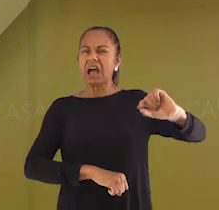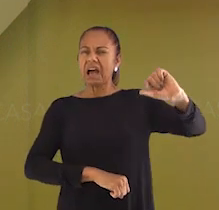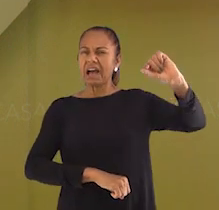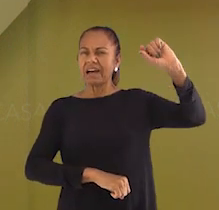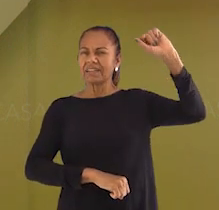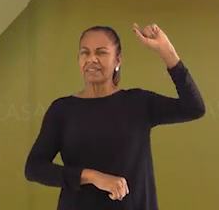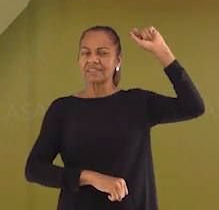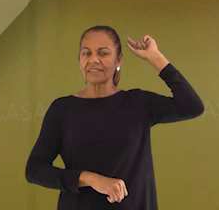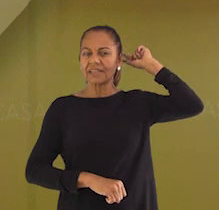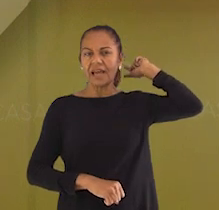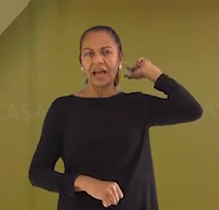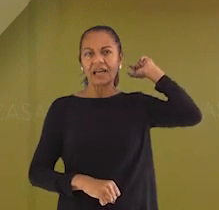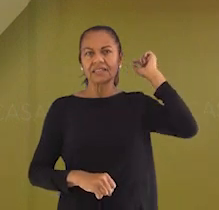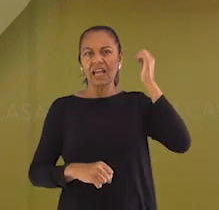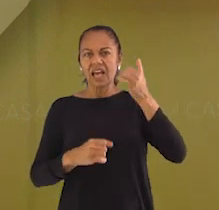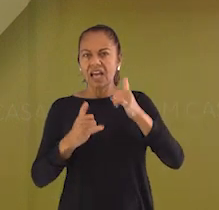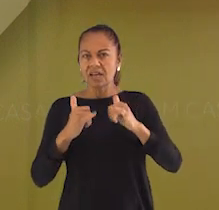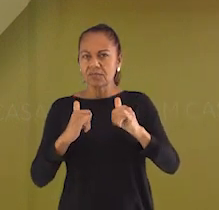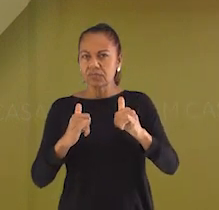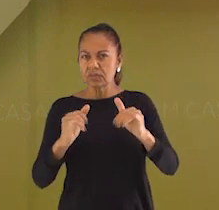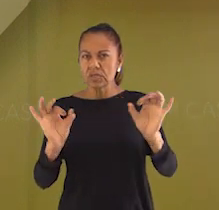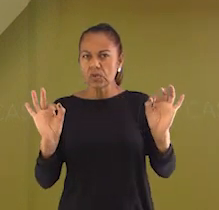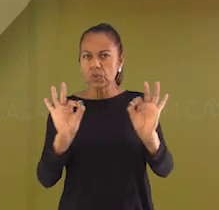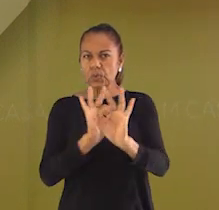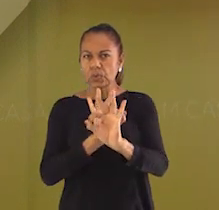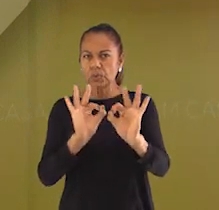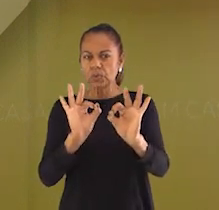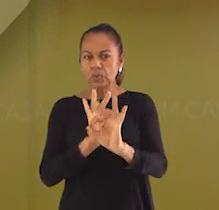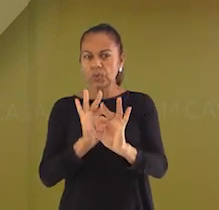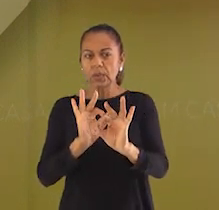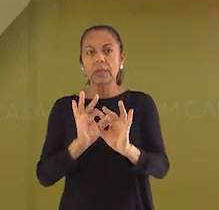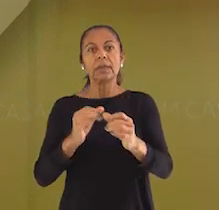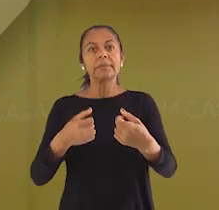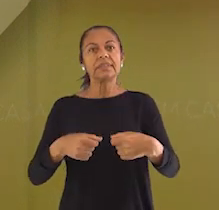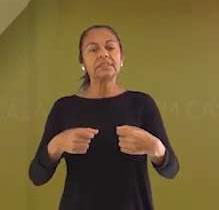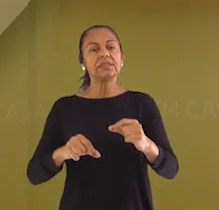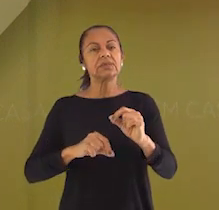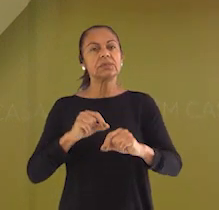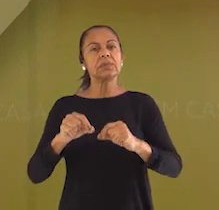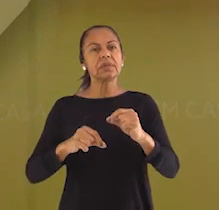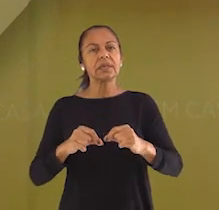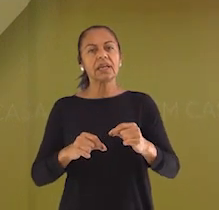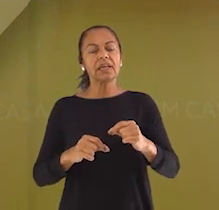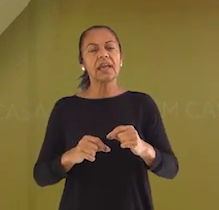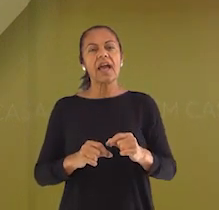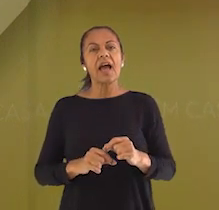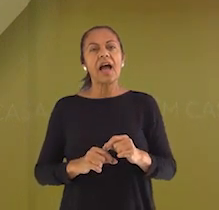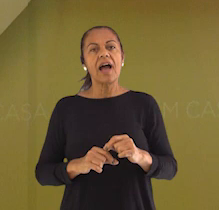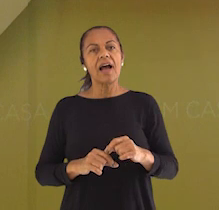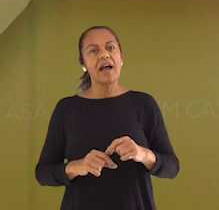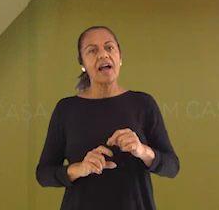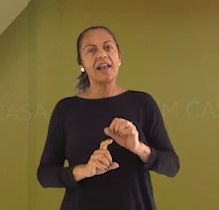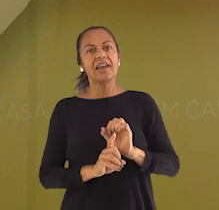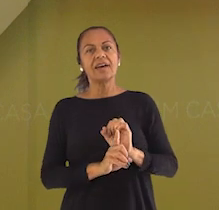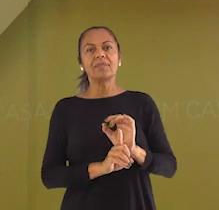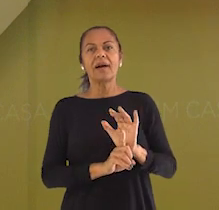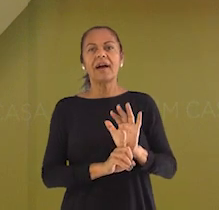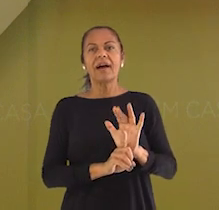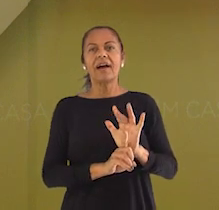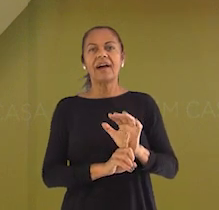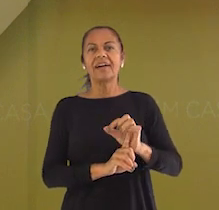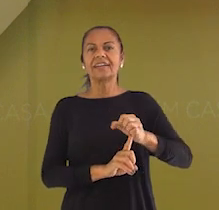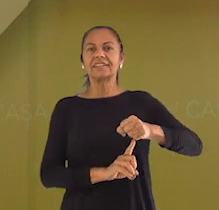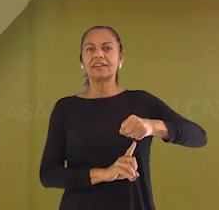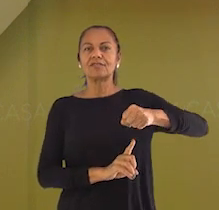iluminadas por lamparinas como essa aqui. Não só as cidades, mas as casas também. Diferente do que